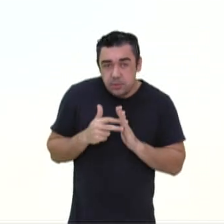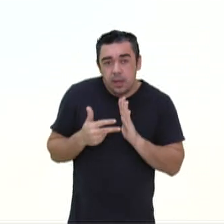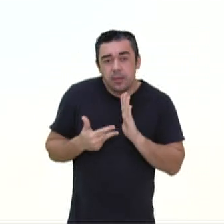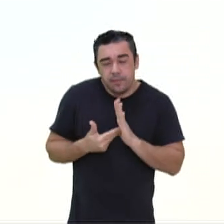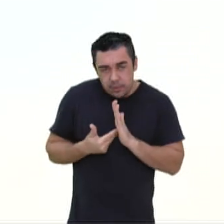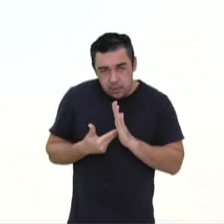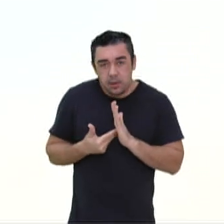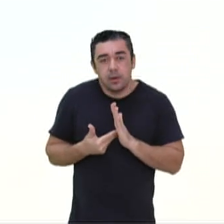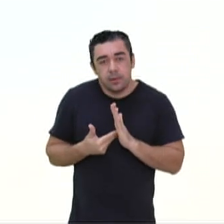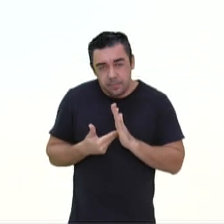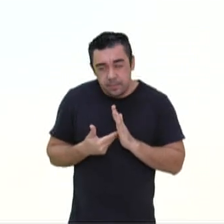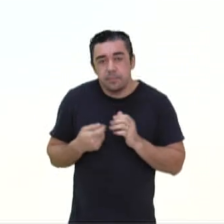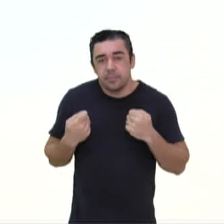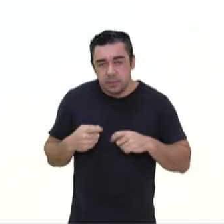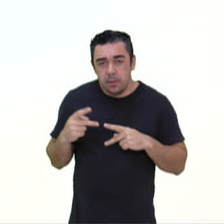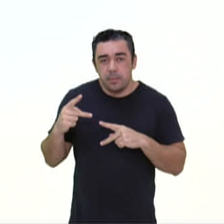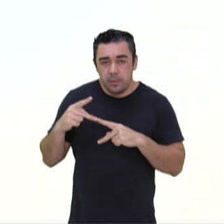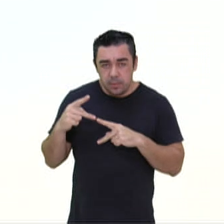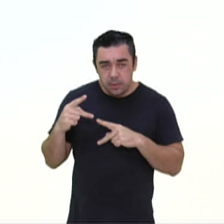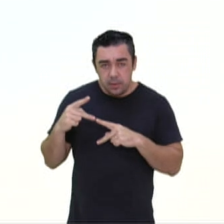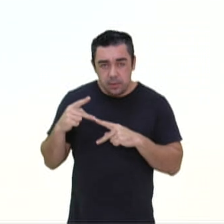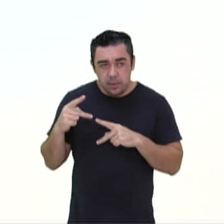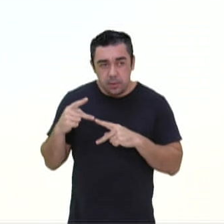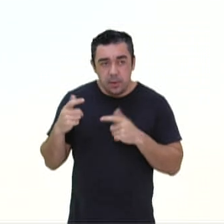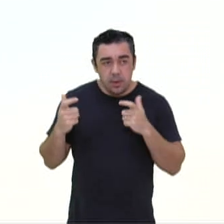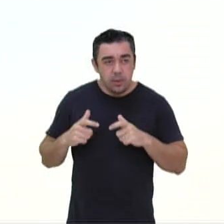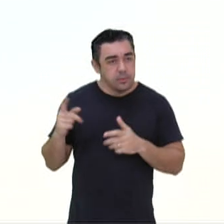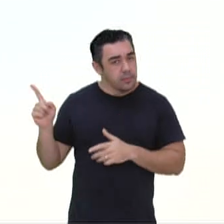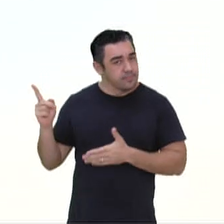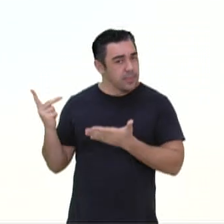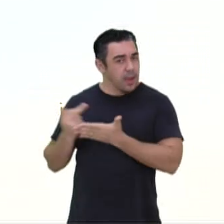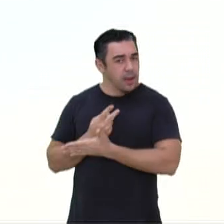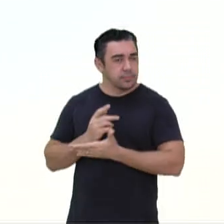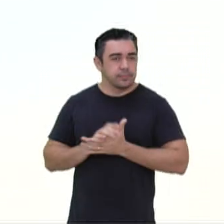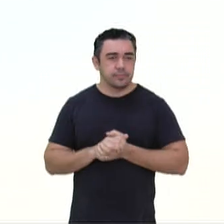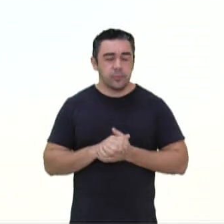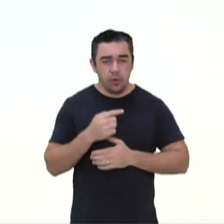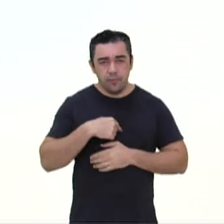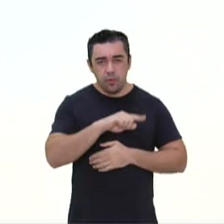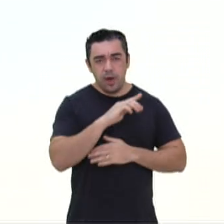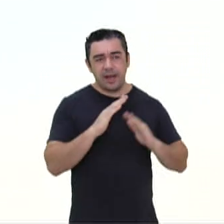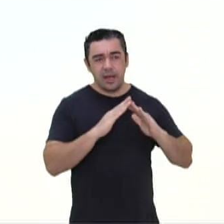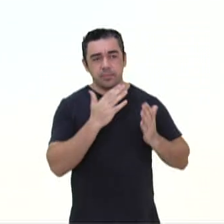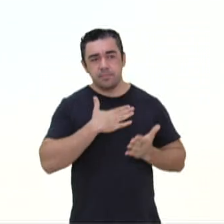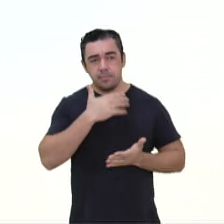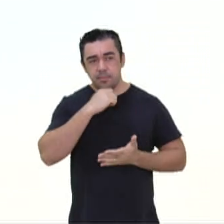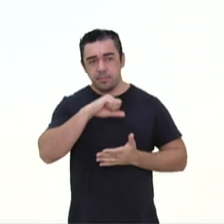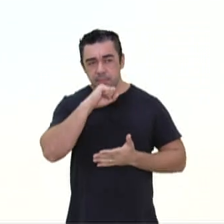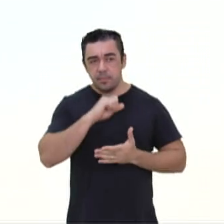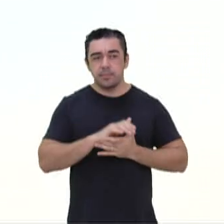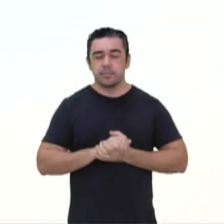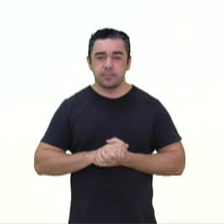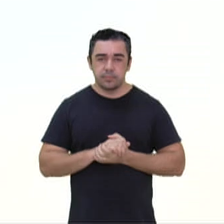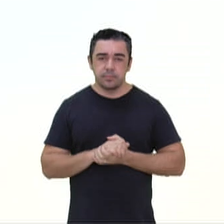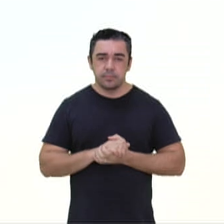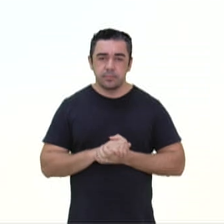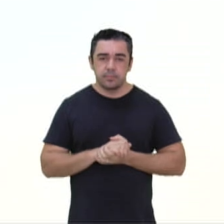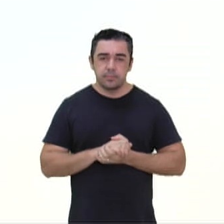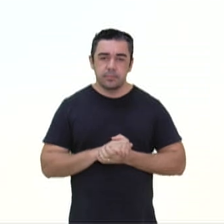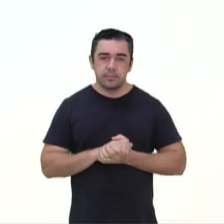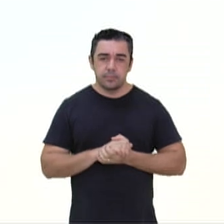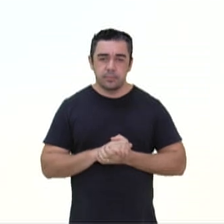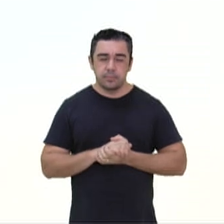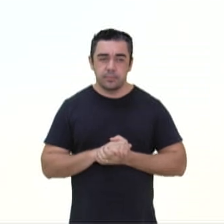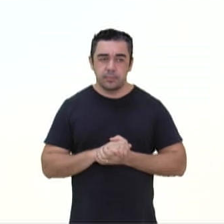Portanto, pede a preposição. Incorreta. Vou à casa de minha mãe. Então, sem dúvida